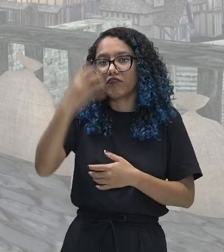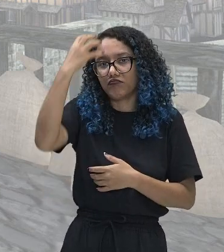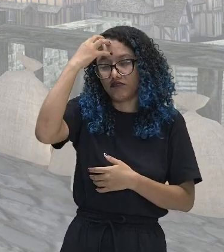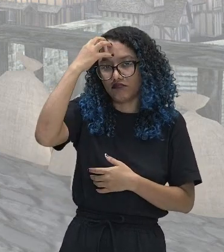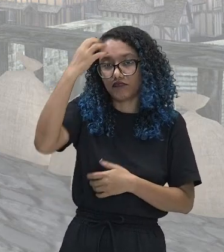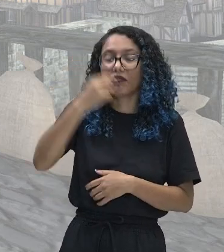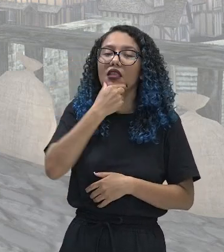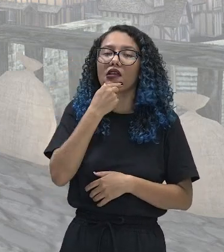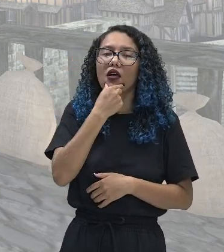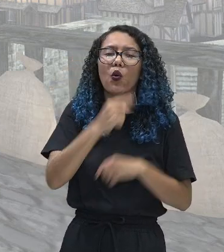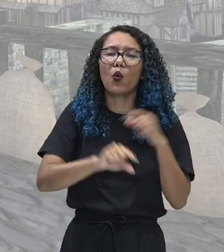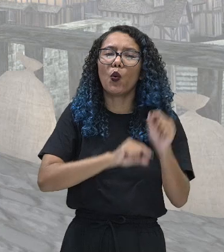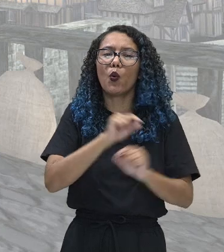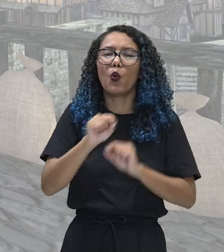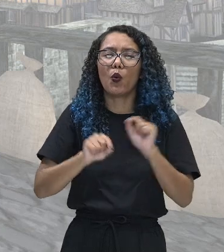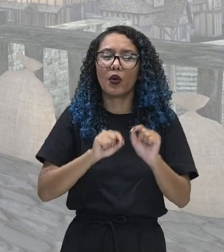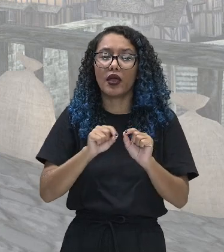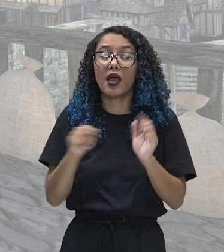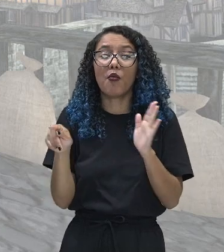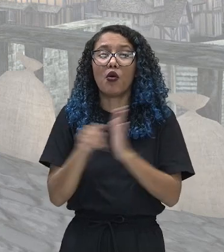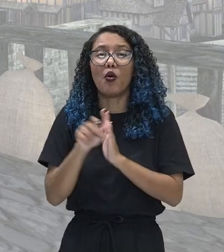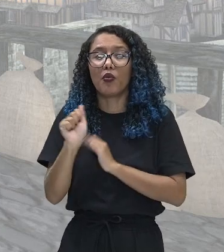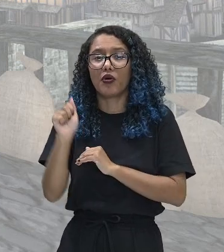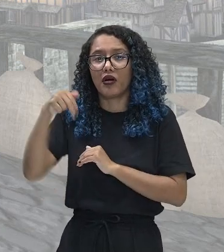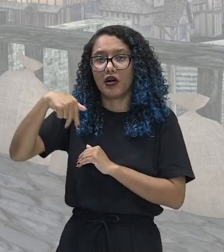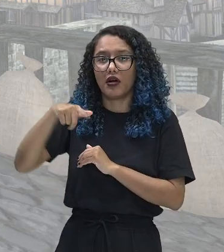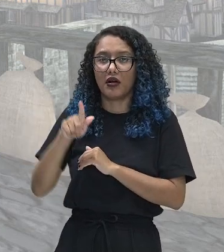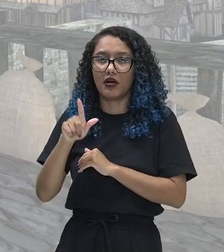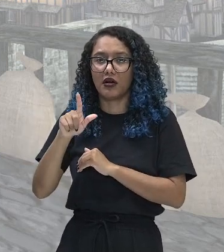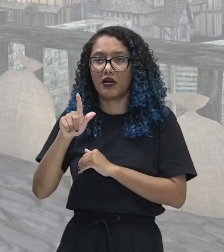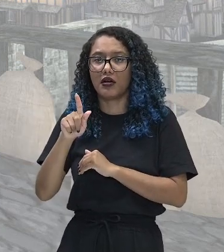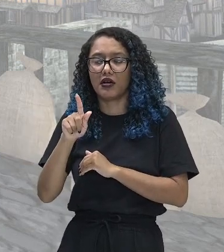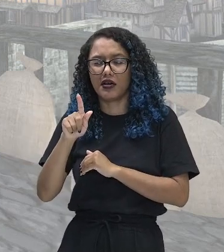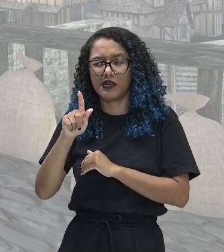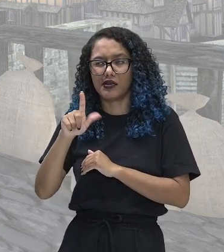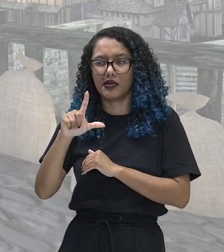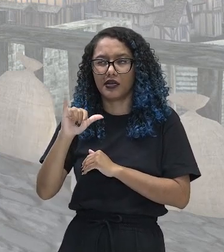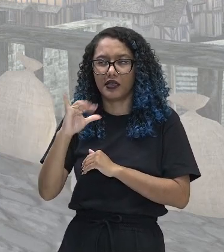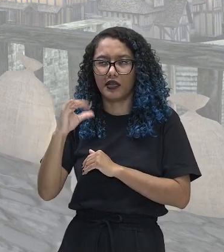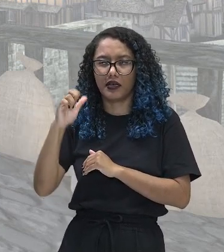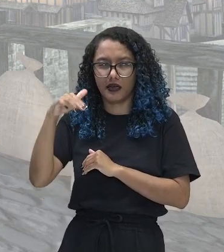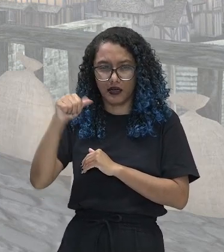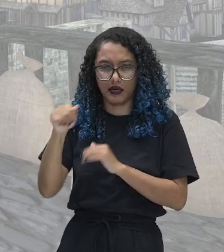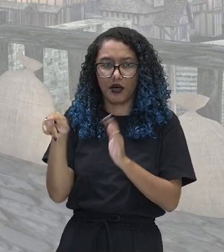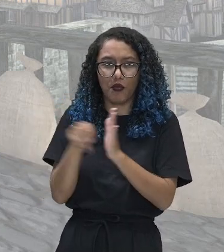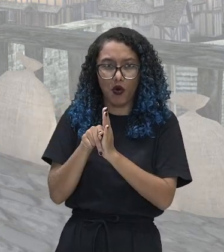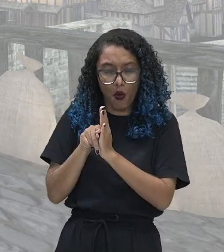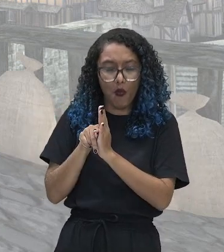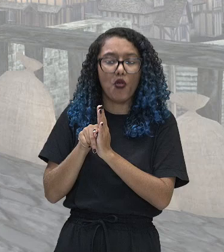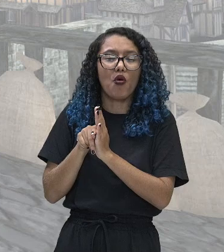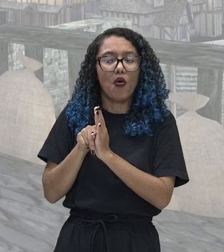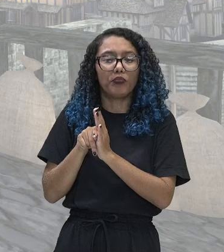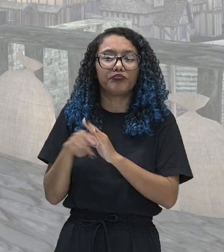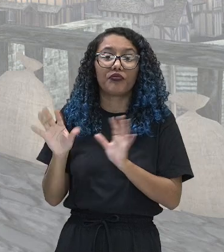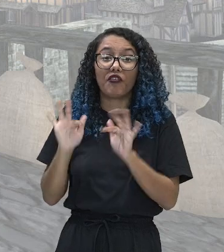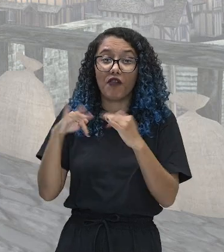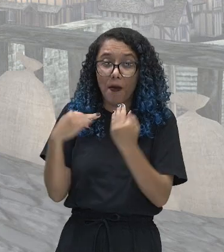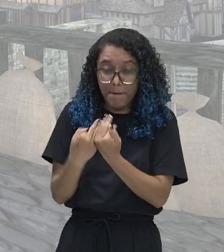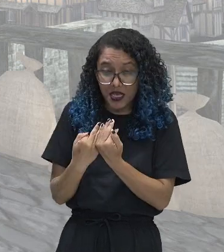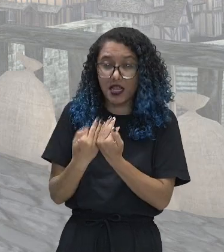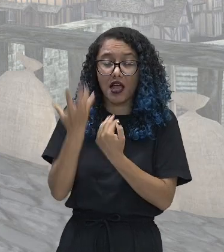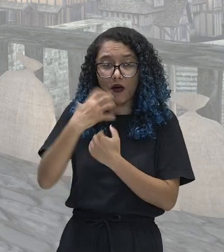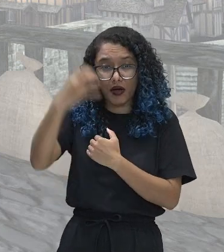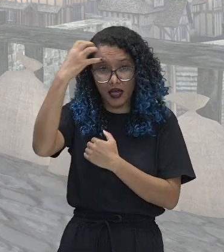era anglicana, tá, gente? A partir do rei Henrique VIII. E os parlamentares eram calvinistas,